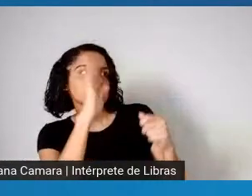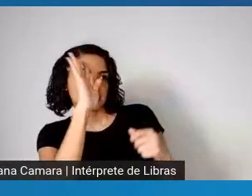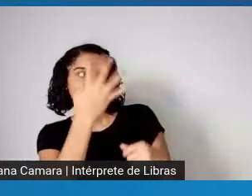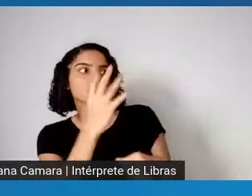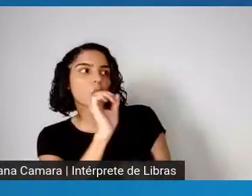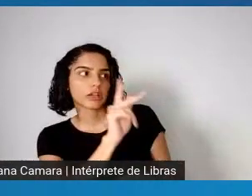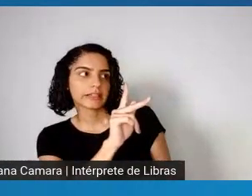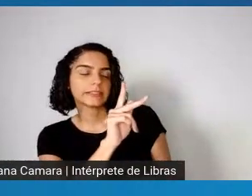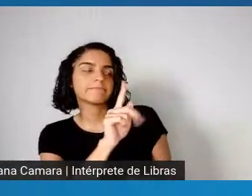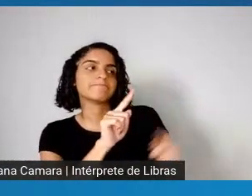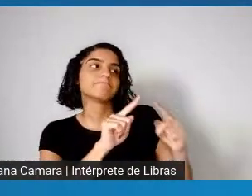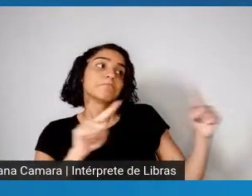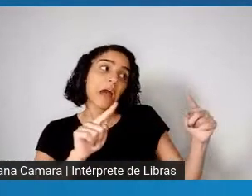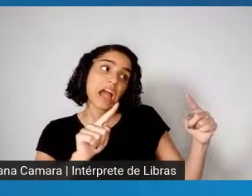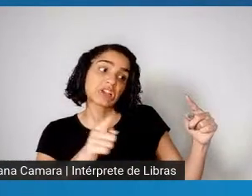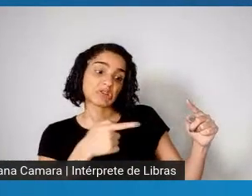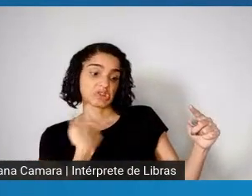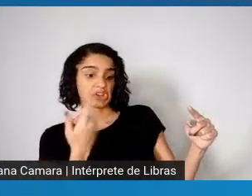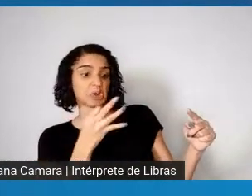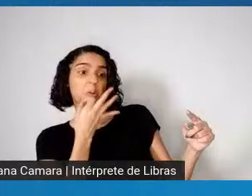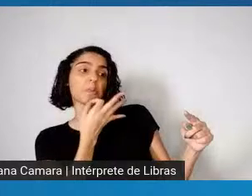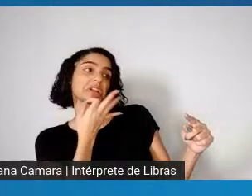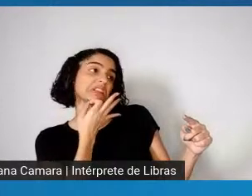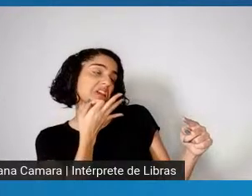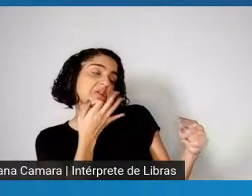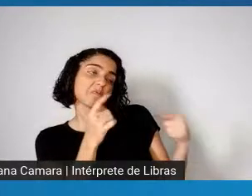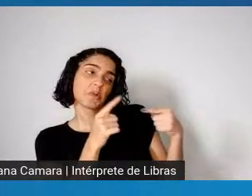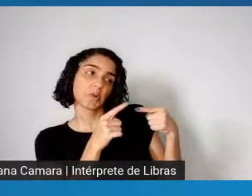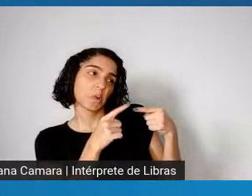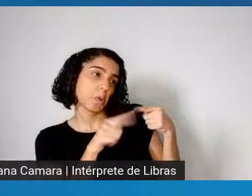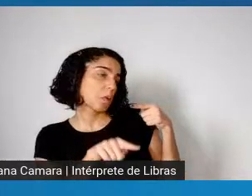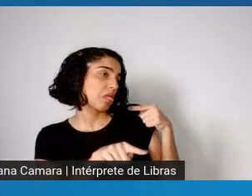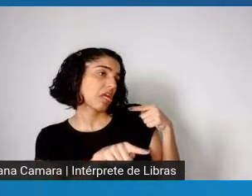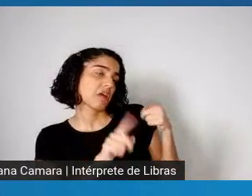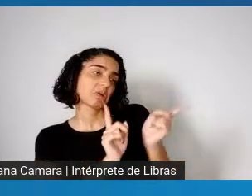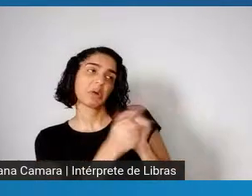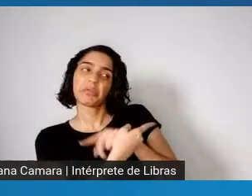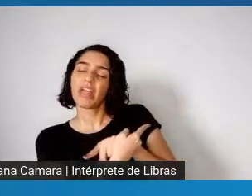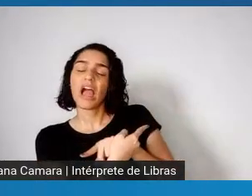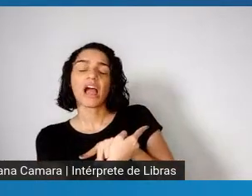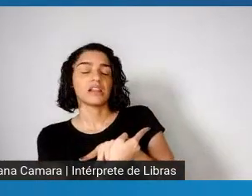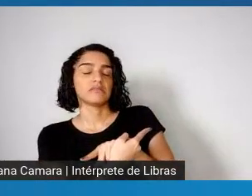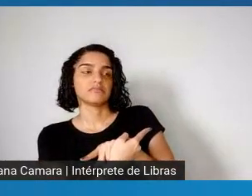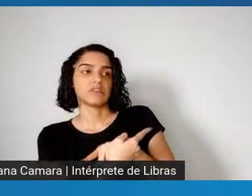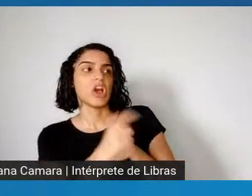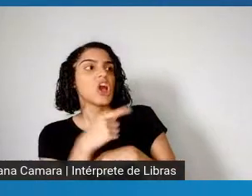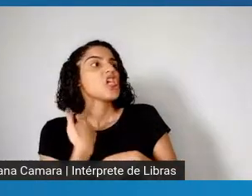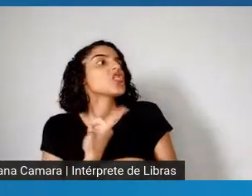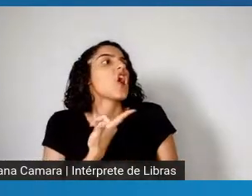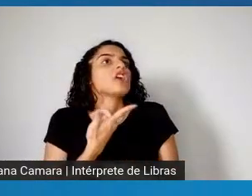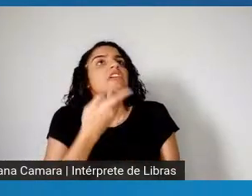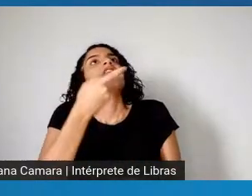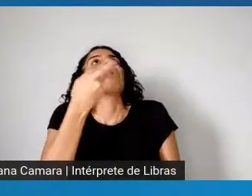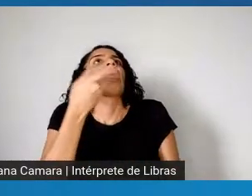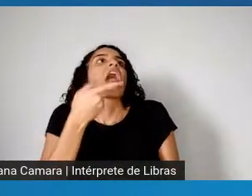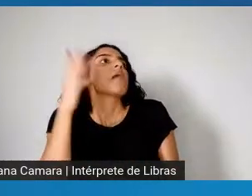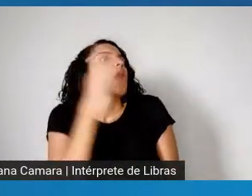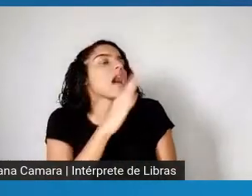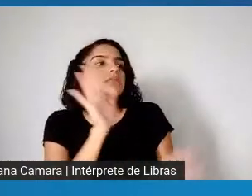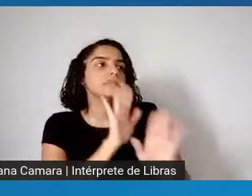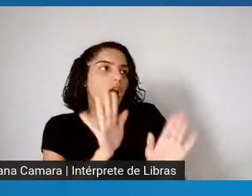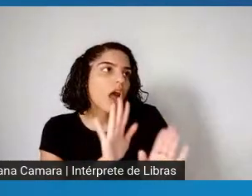consultados, nós vamos, não vamos fazer nenhuma coisa, fazer uma oposição, mas